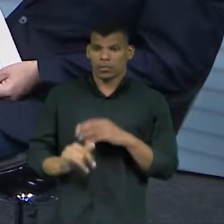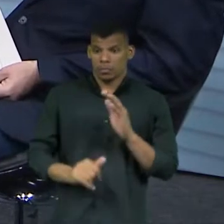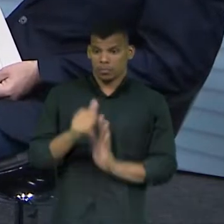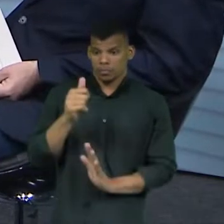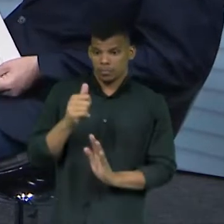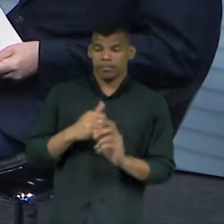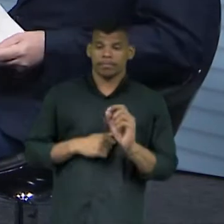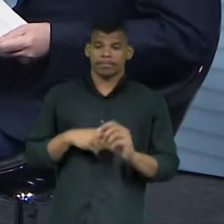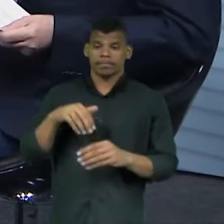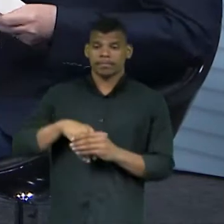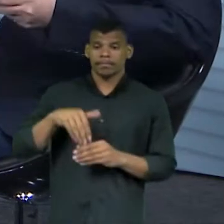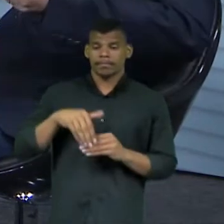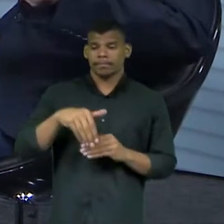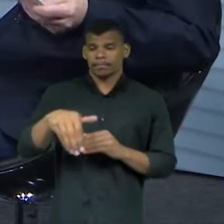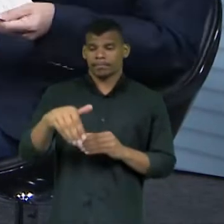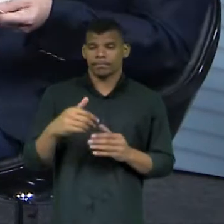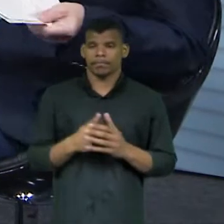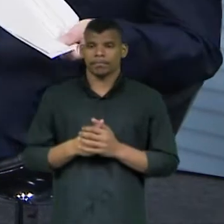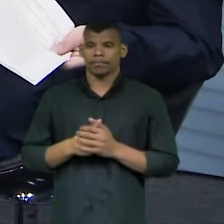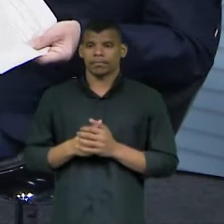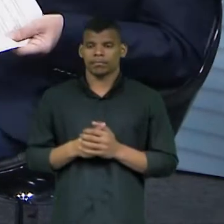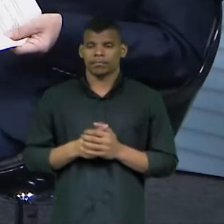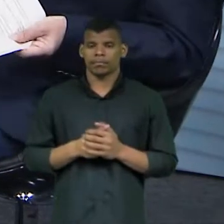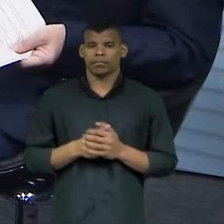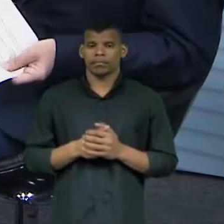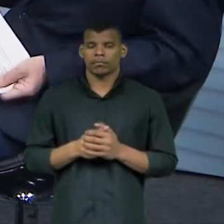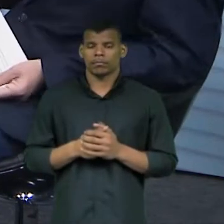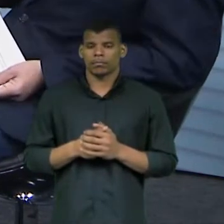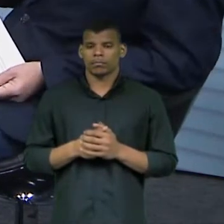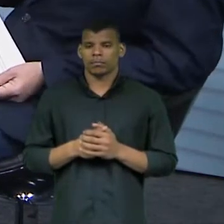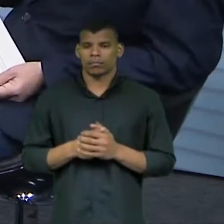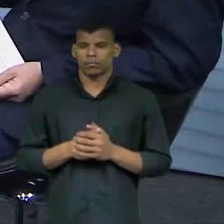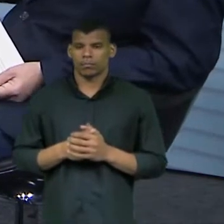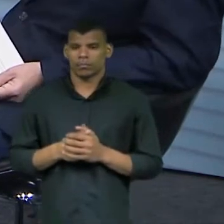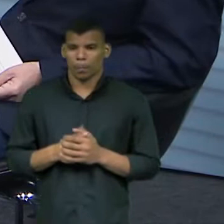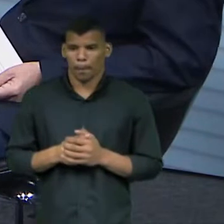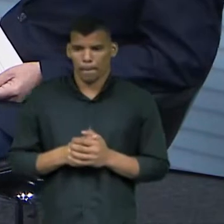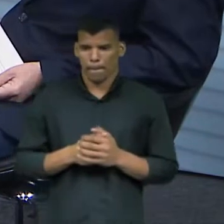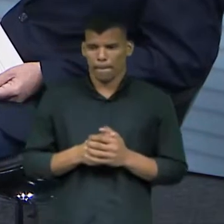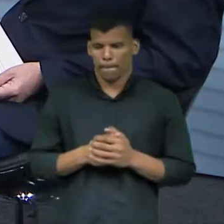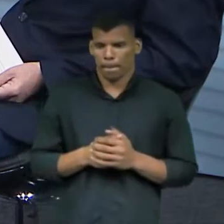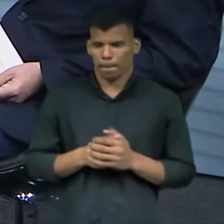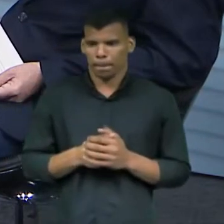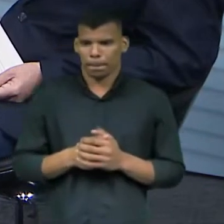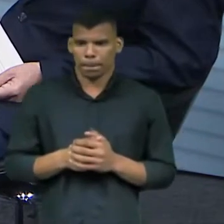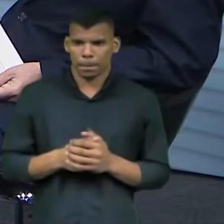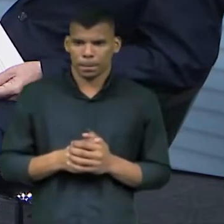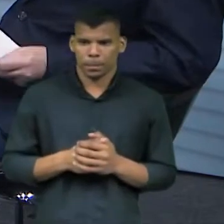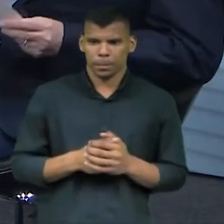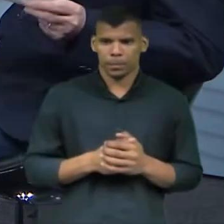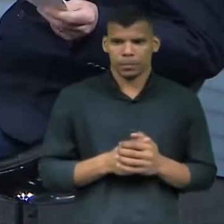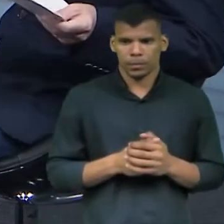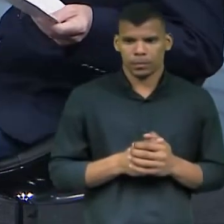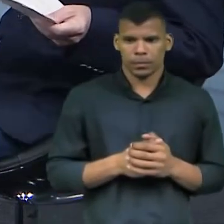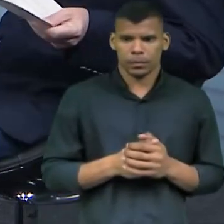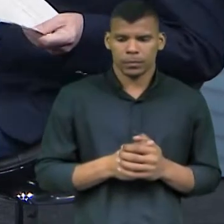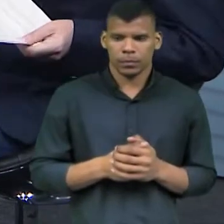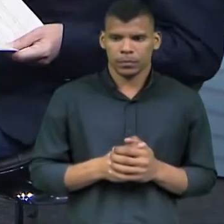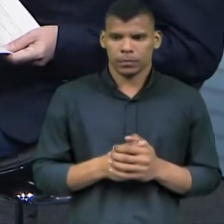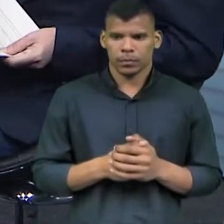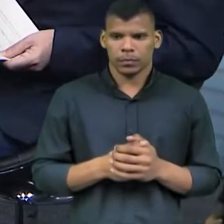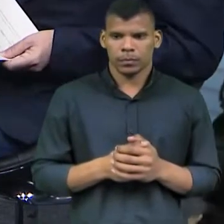uma eleição, digamos assim, 100% virtual. Porque na outra... A outra foi um esboço. Foi um esboço.